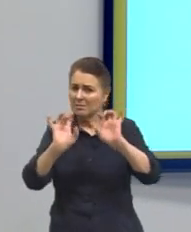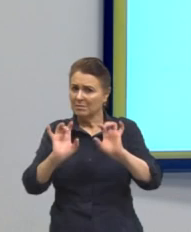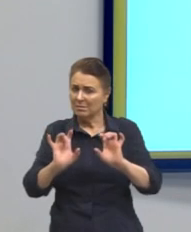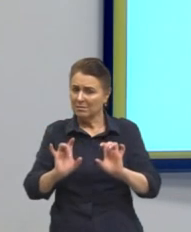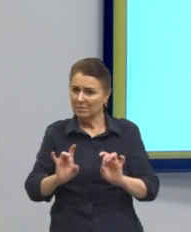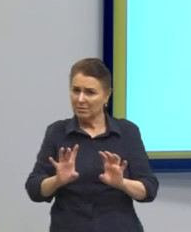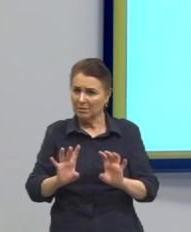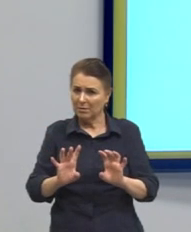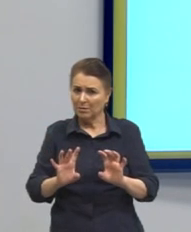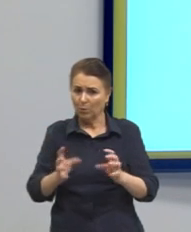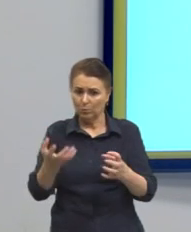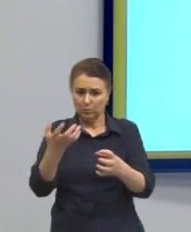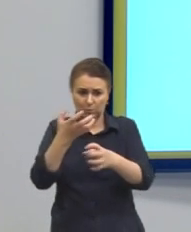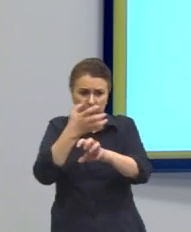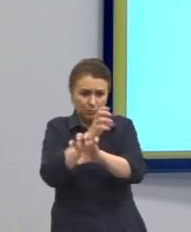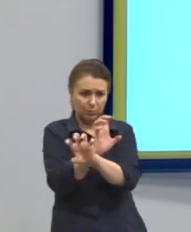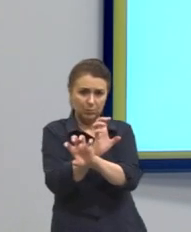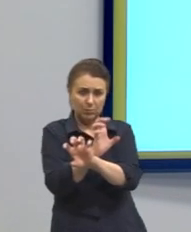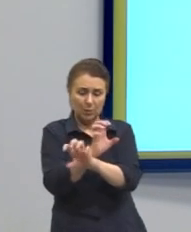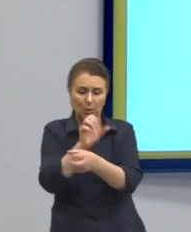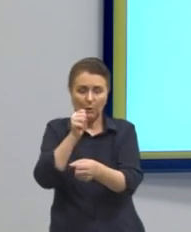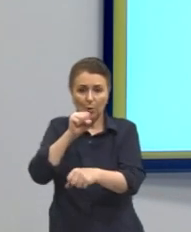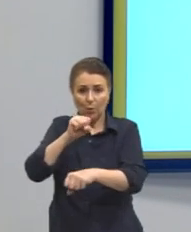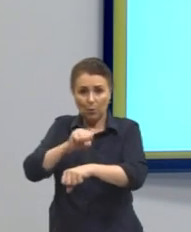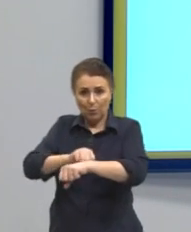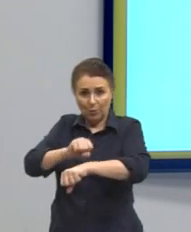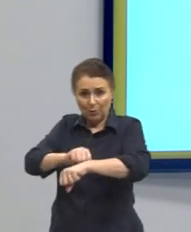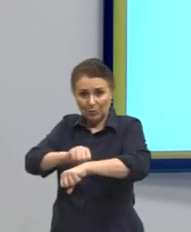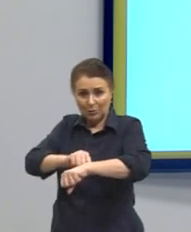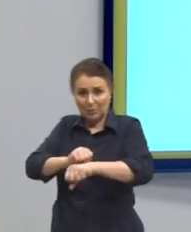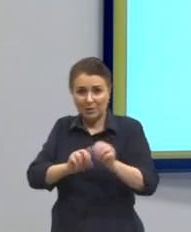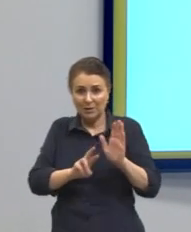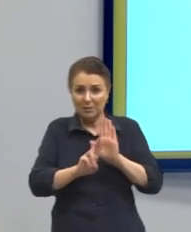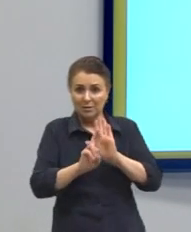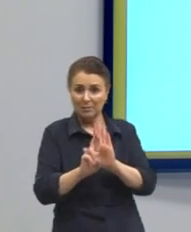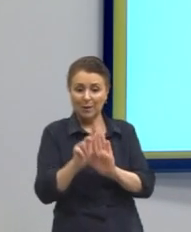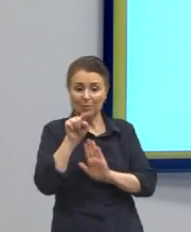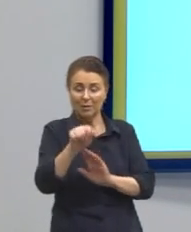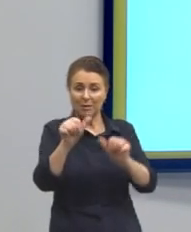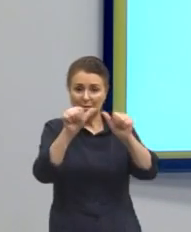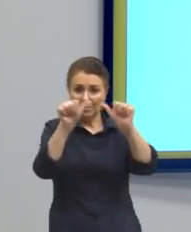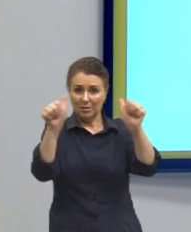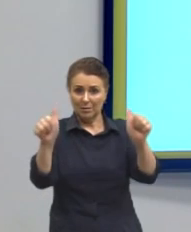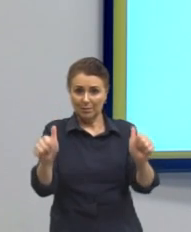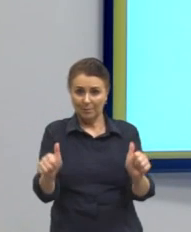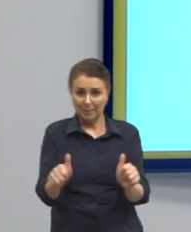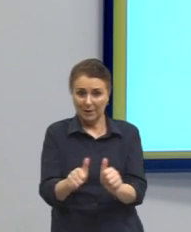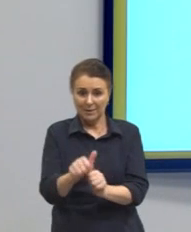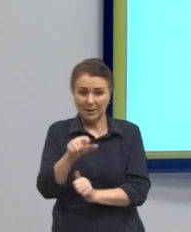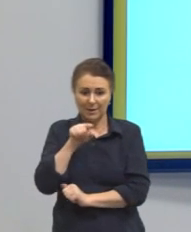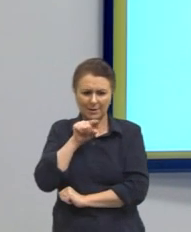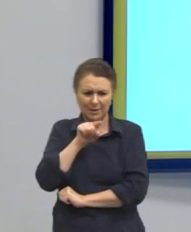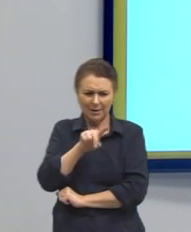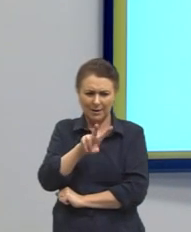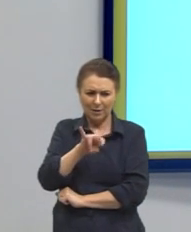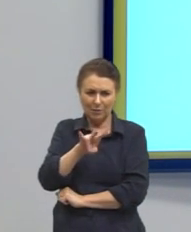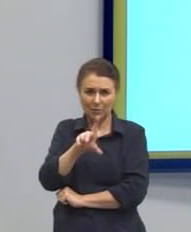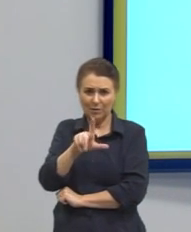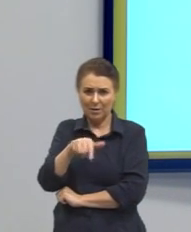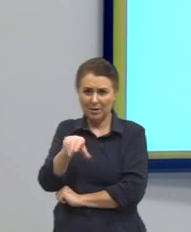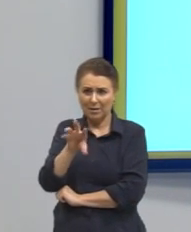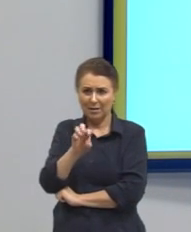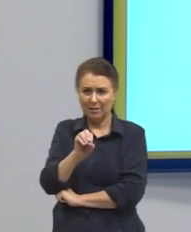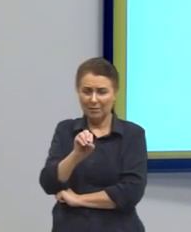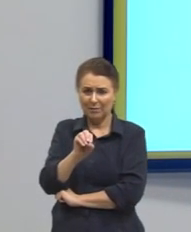o esqueleto. O esqueleto aqui que está representado nessa imagem, como o vilão lá do He-Man. Só que o